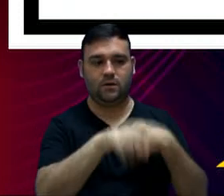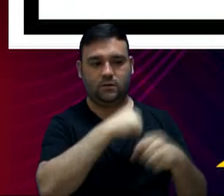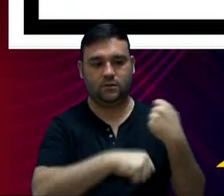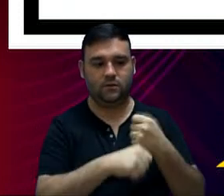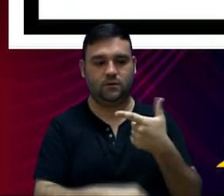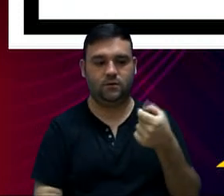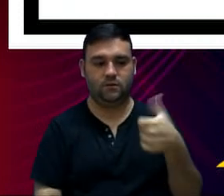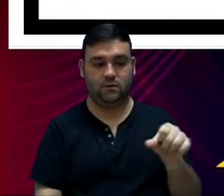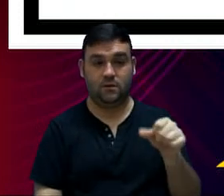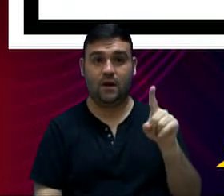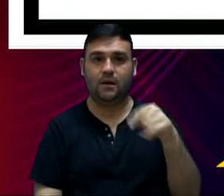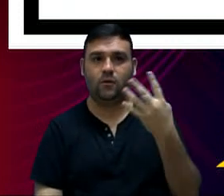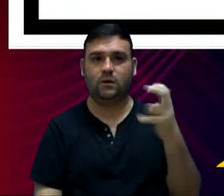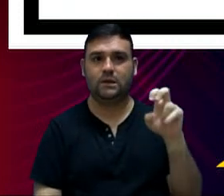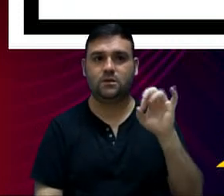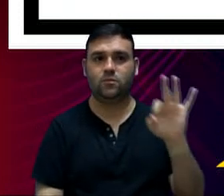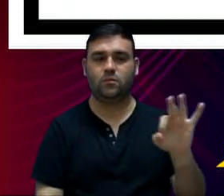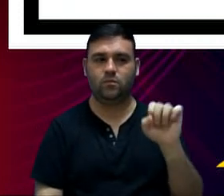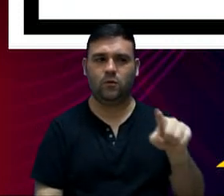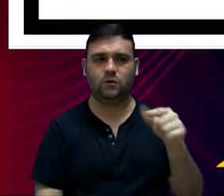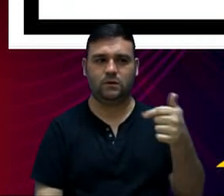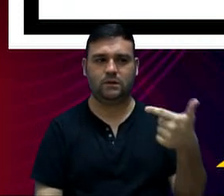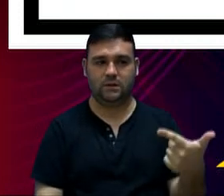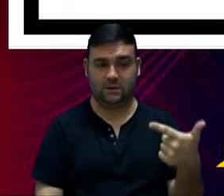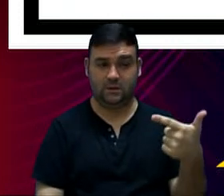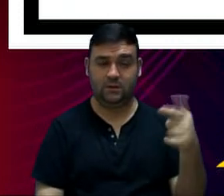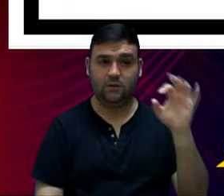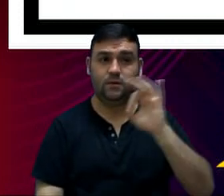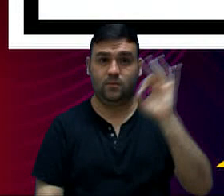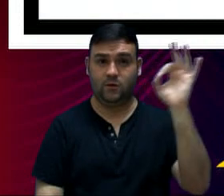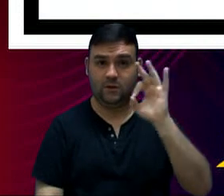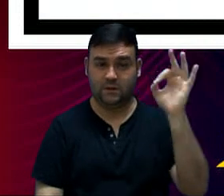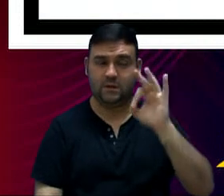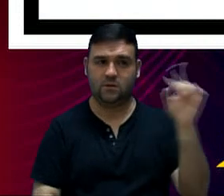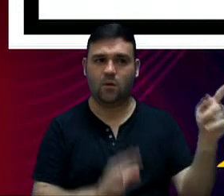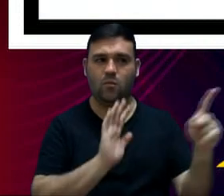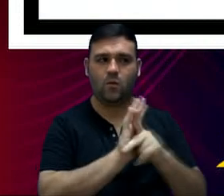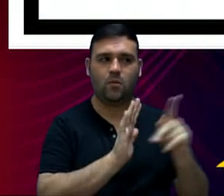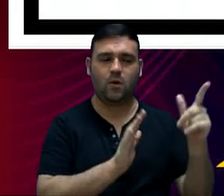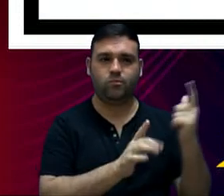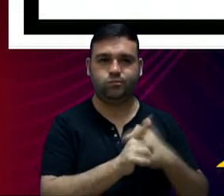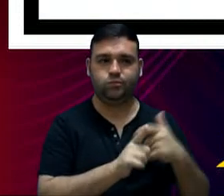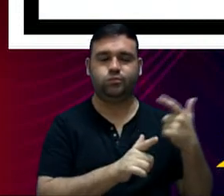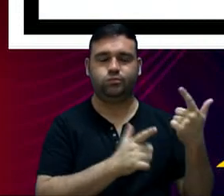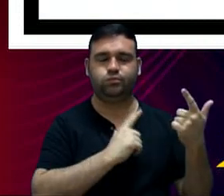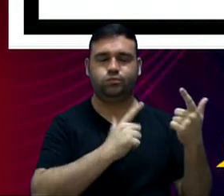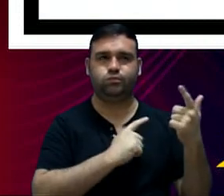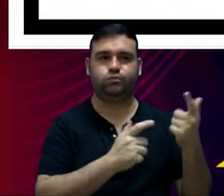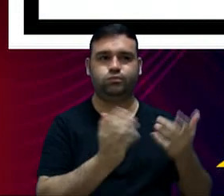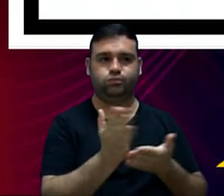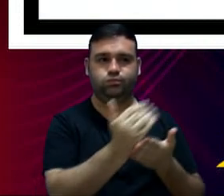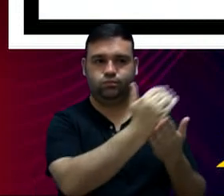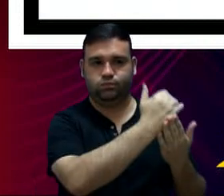e representou 45,72% da receita corrente líquida.